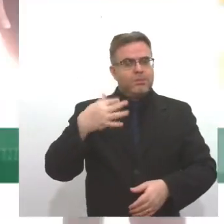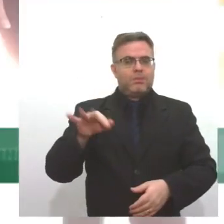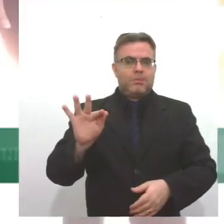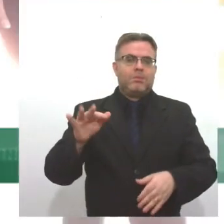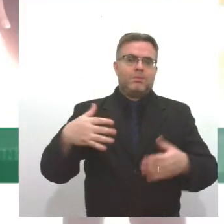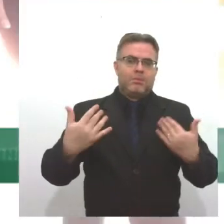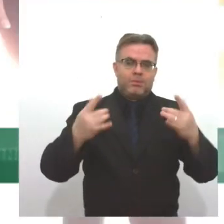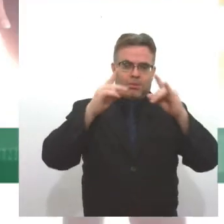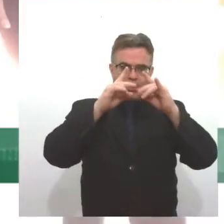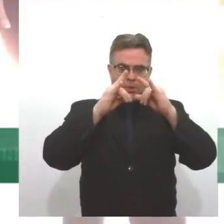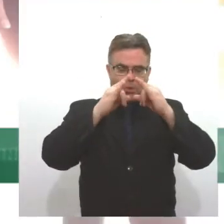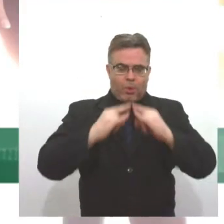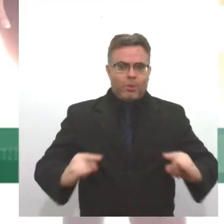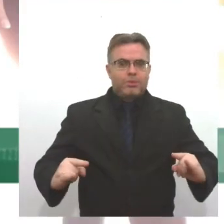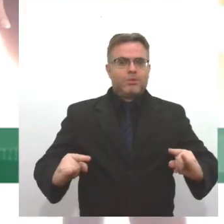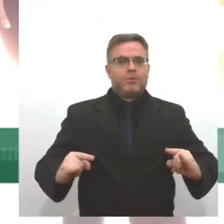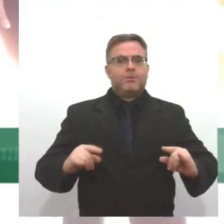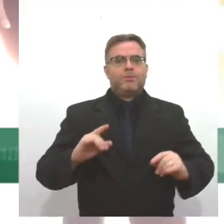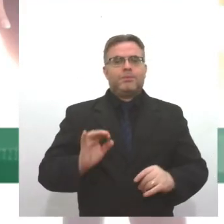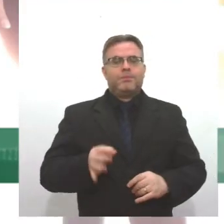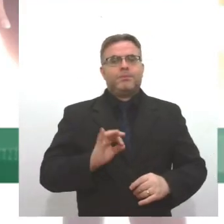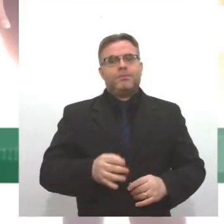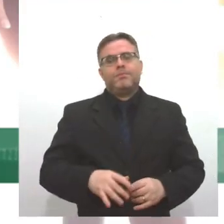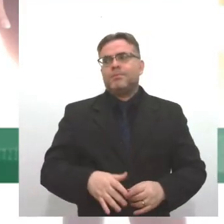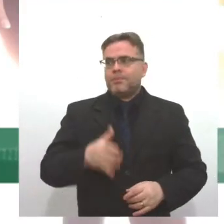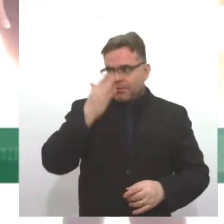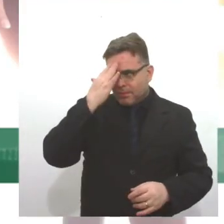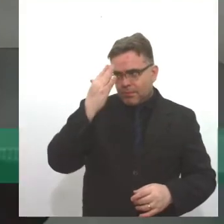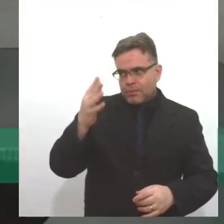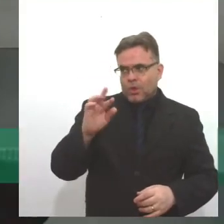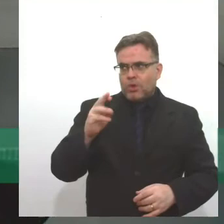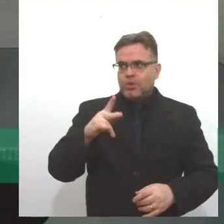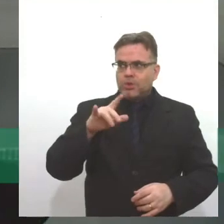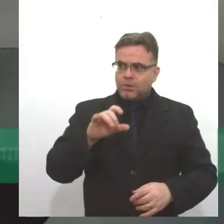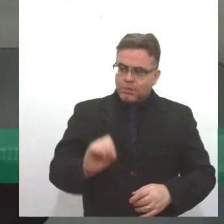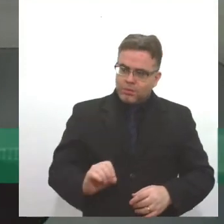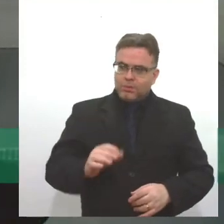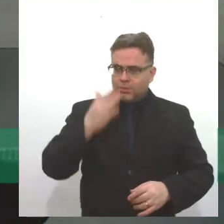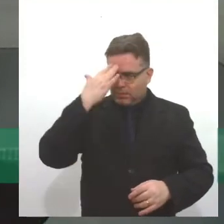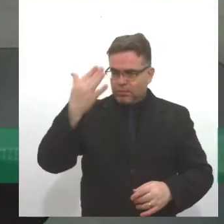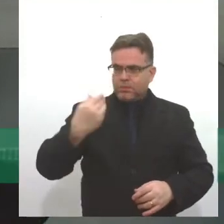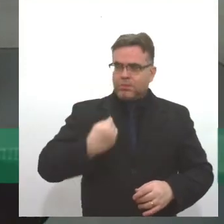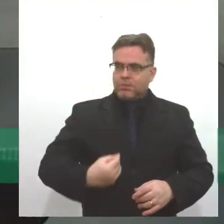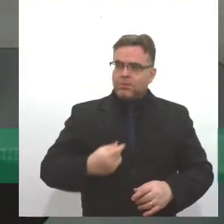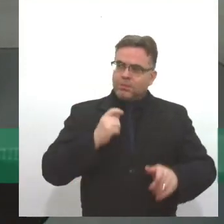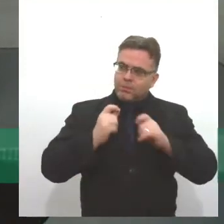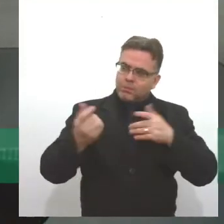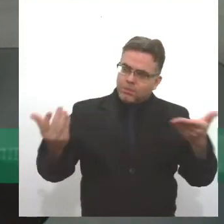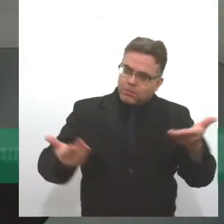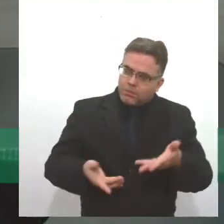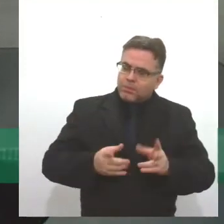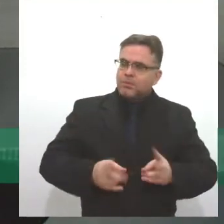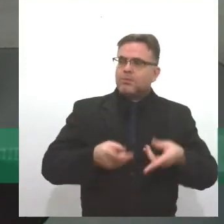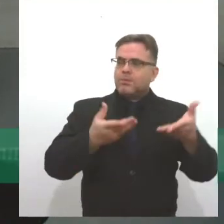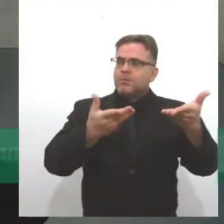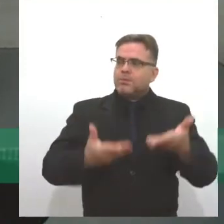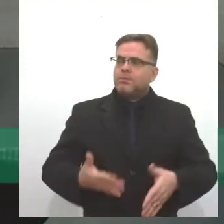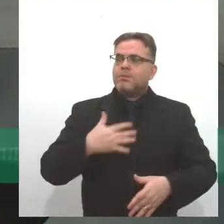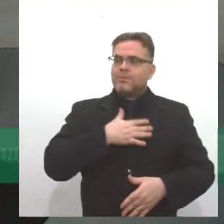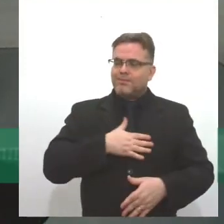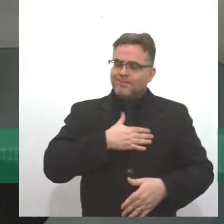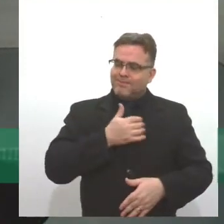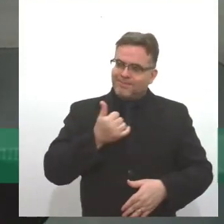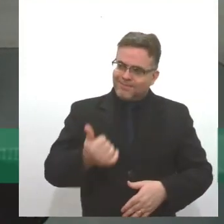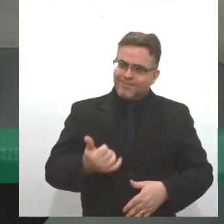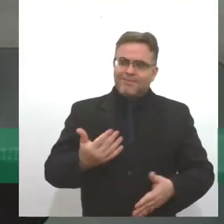Calom, como dos Sinti, como dos Mons. Rogério, muito obrigada pela sua participação, aqui no congresso em pauta, seja sempre muito bem-vindo, ouviu?